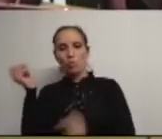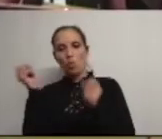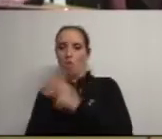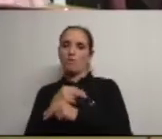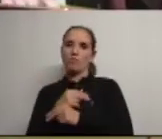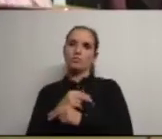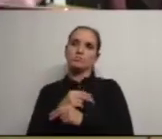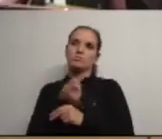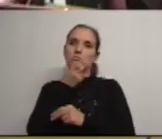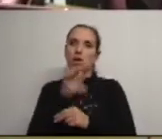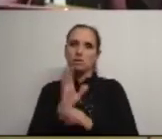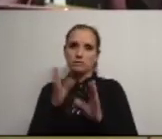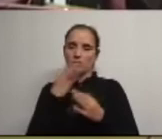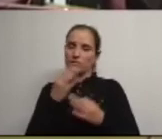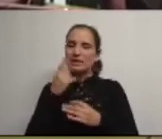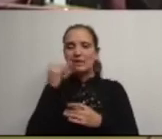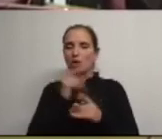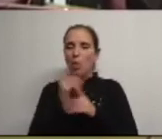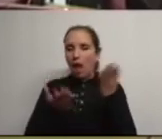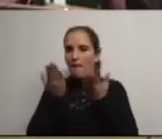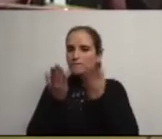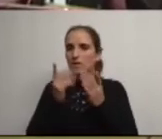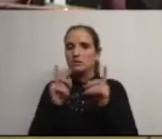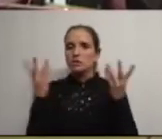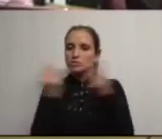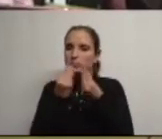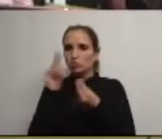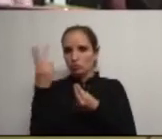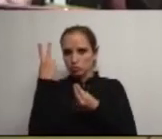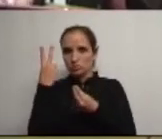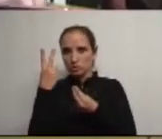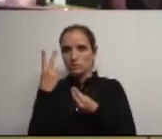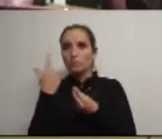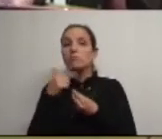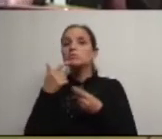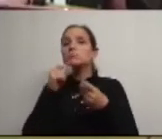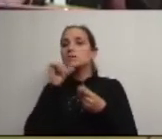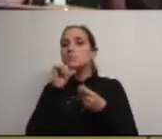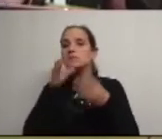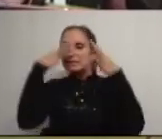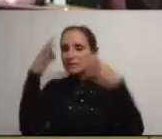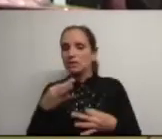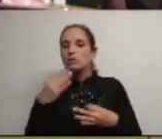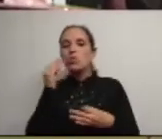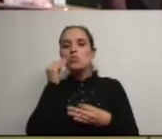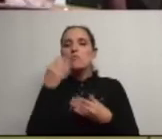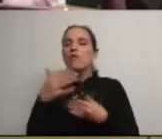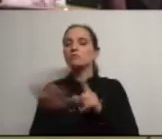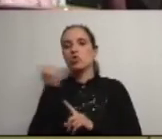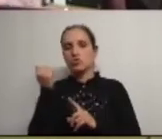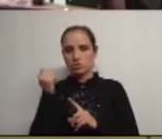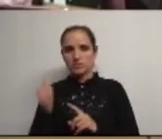do próximo bar estamos a tentar conciliar estas duas hipóteses mas não temos ainda a certeza absoluta de a conseguir